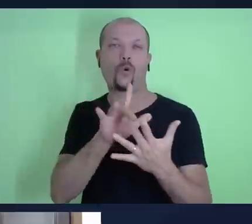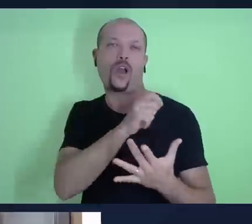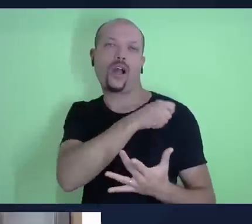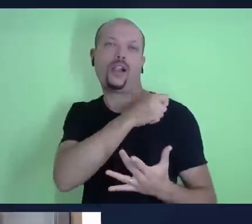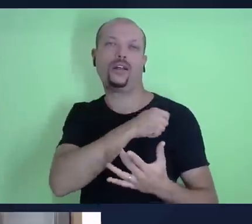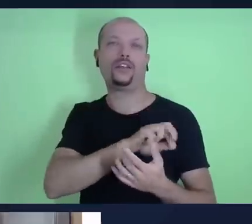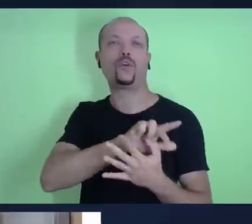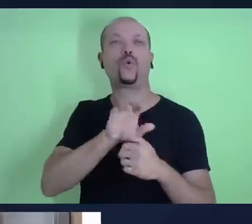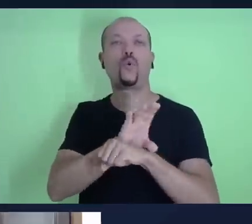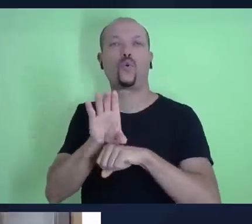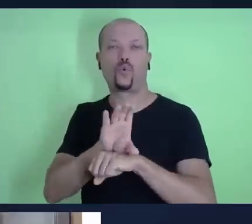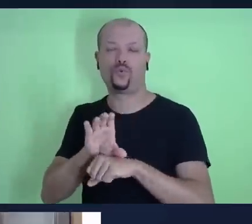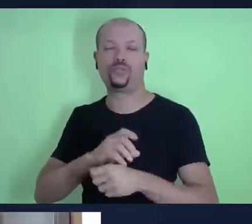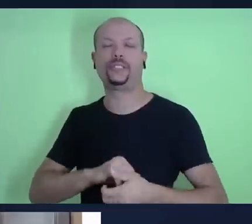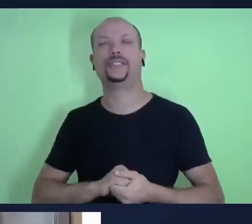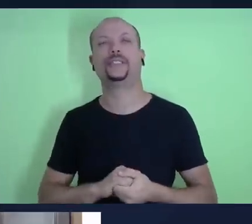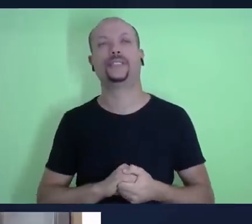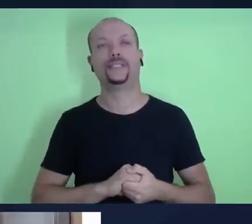cursos.